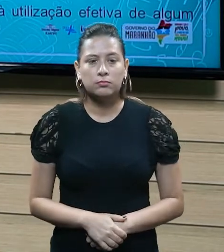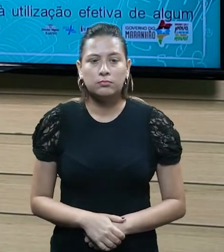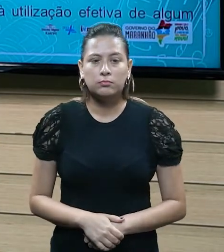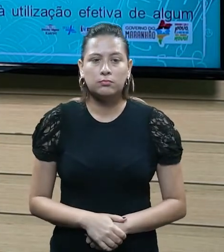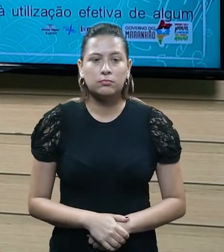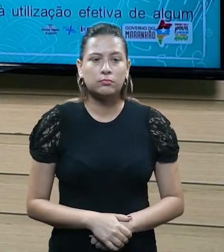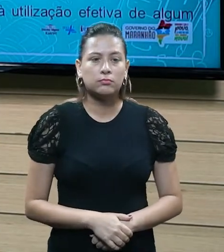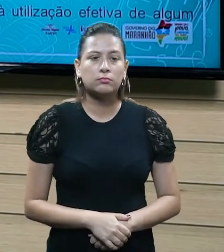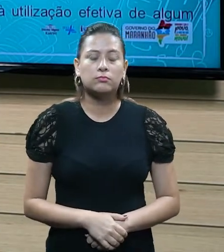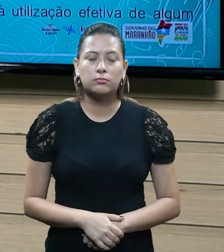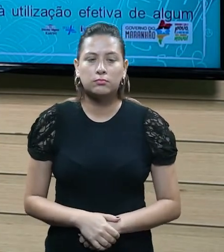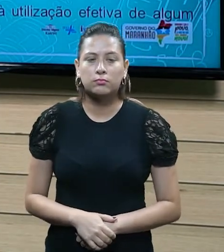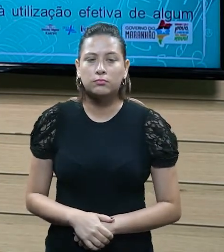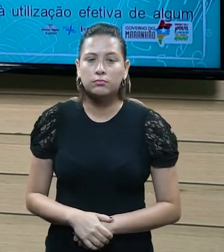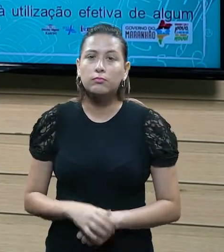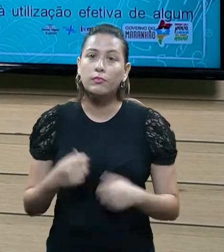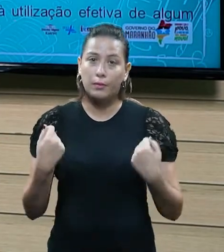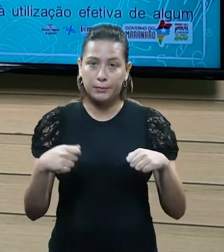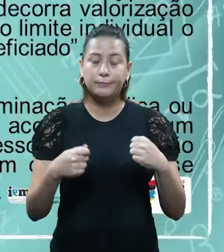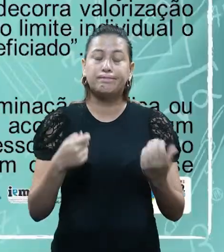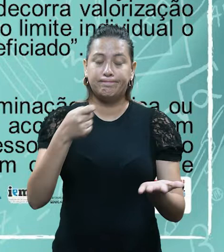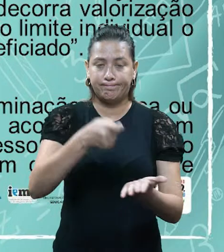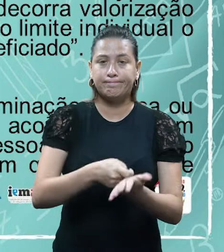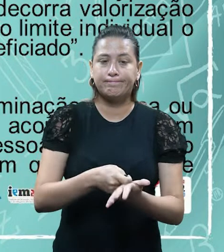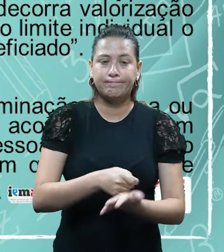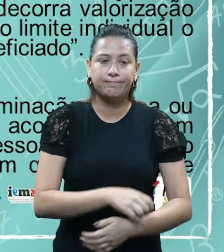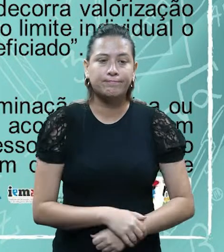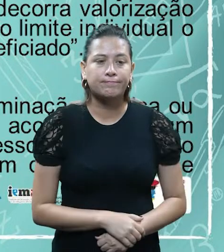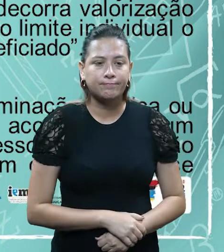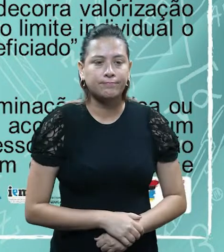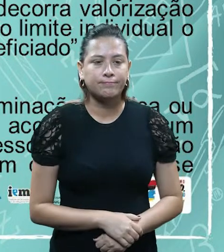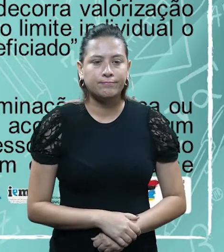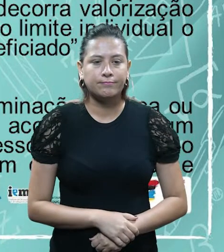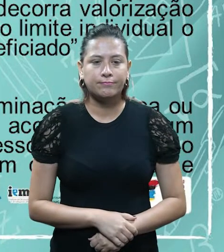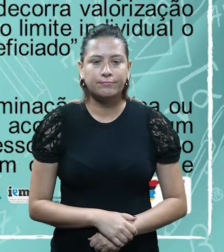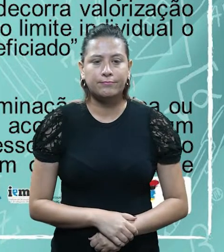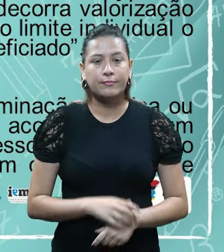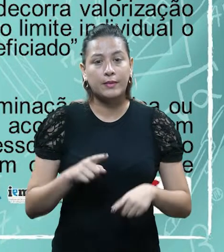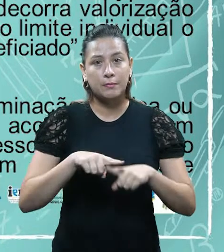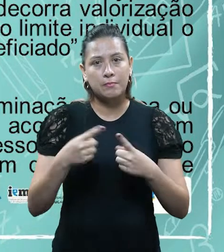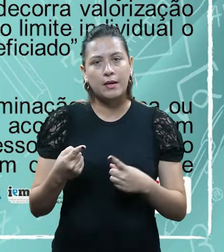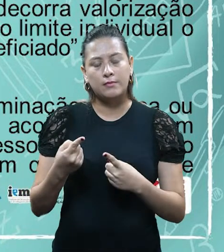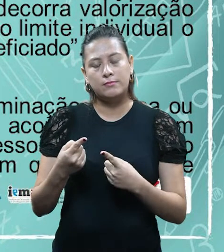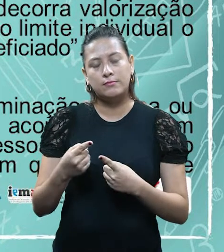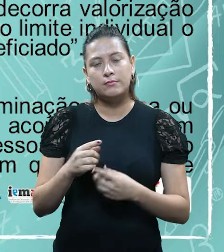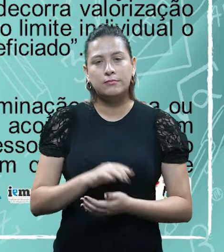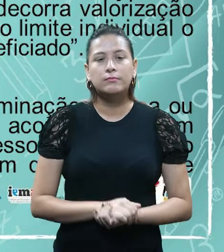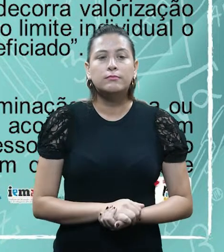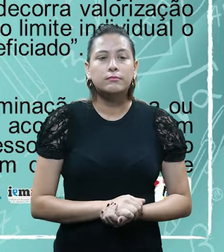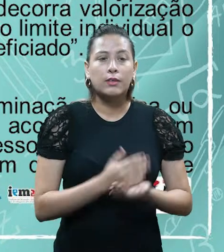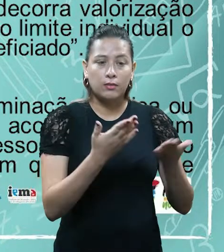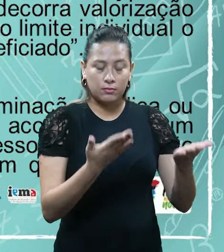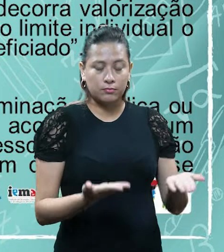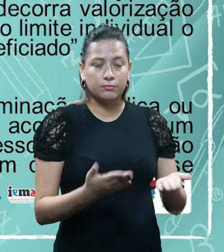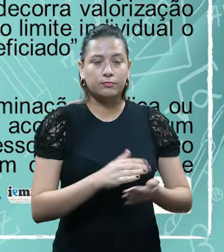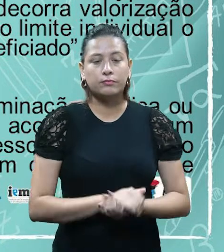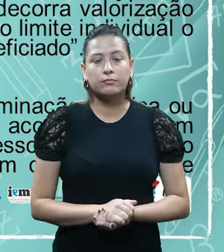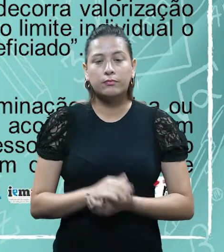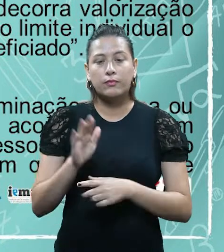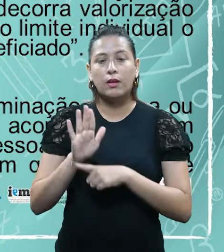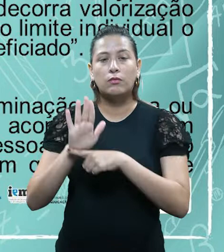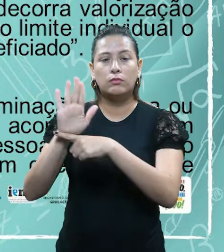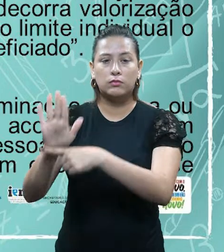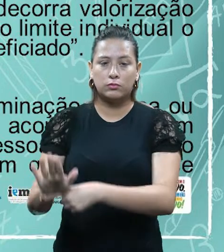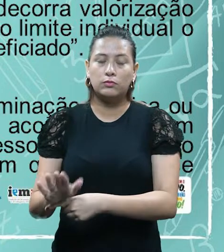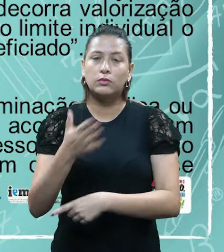utiliza o serviço, ele tem que, de fato, pagar uma taxa. Agora, as contribuições de melhoria. Bom, as contribuições de melhoria,